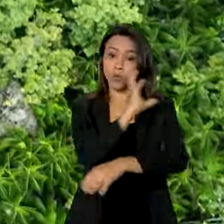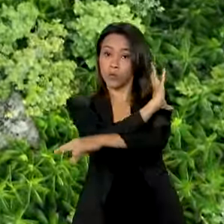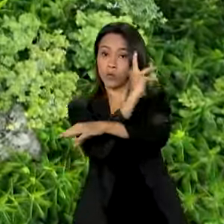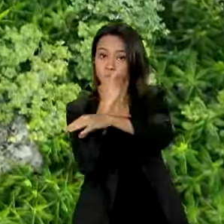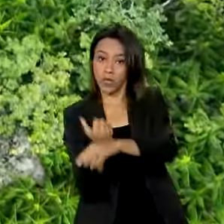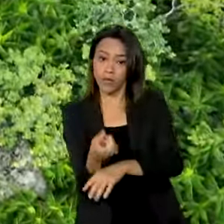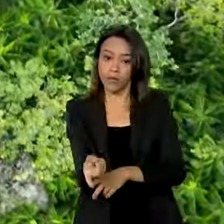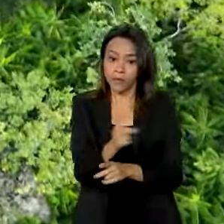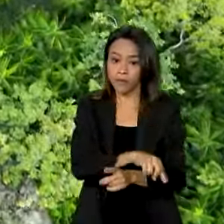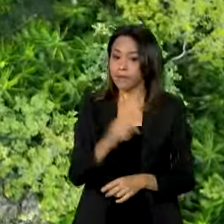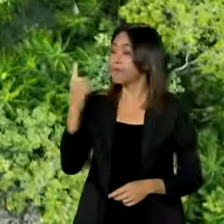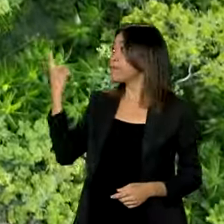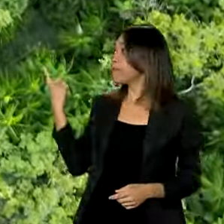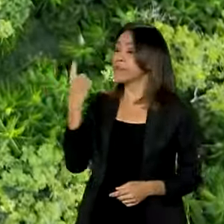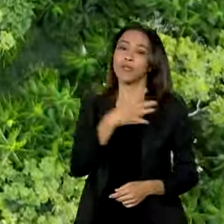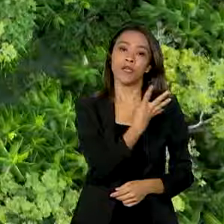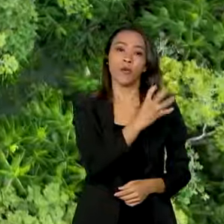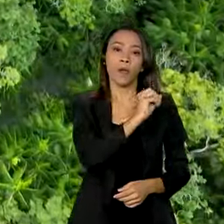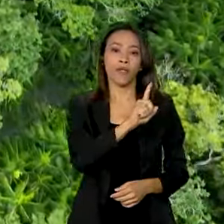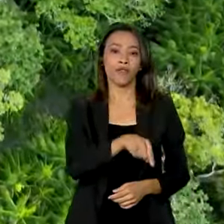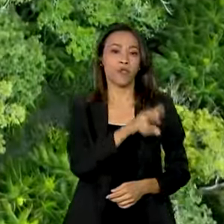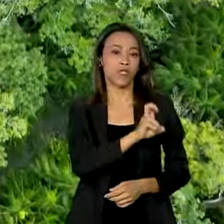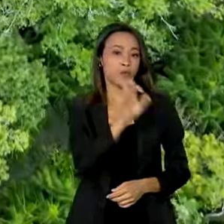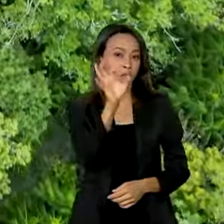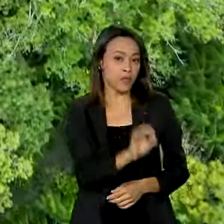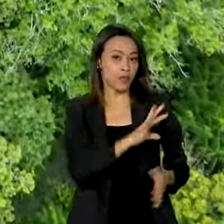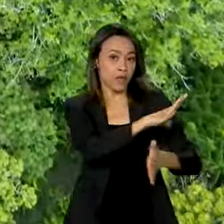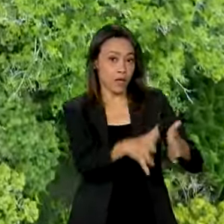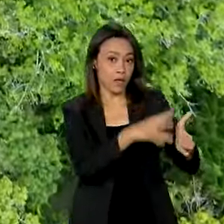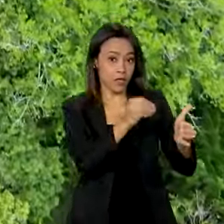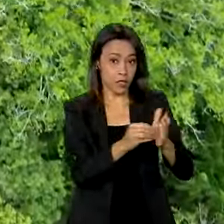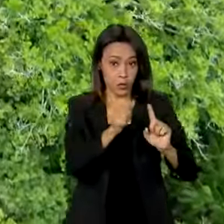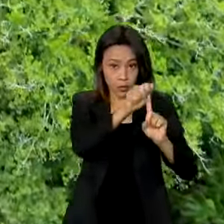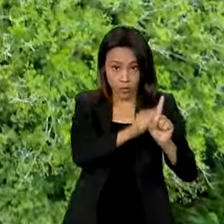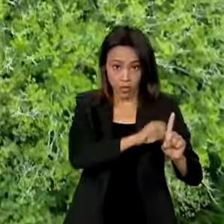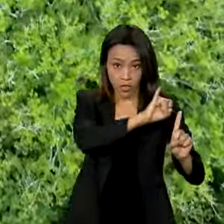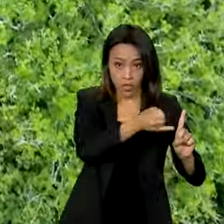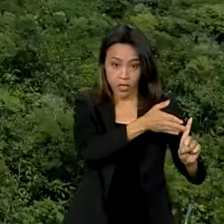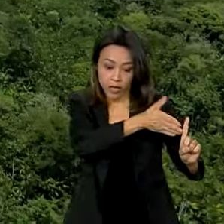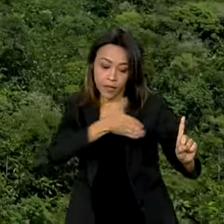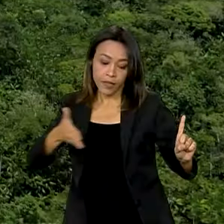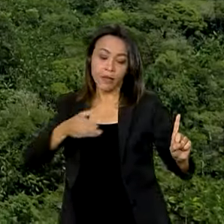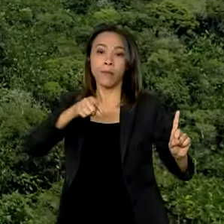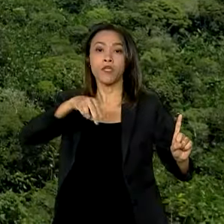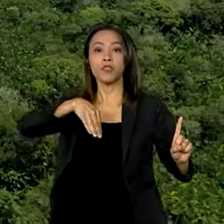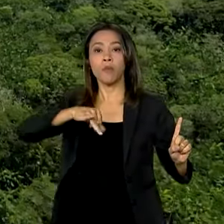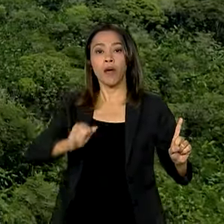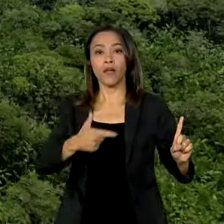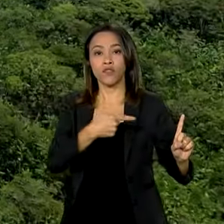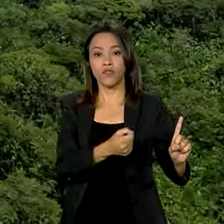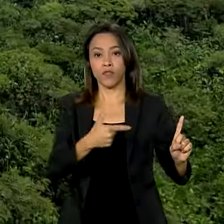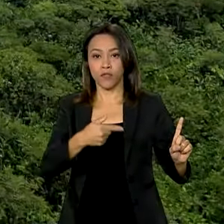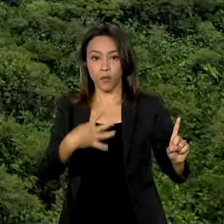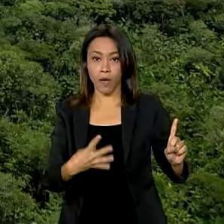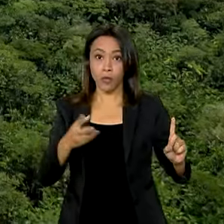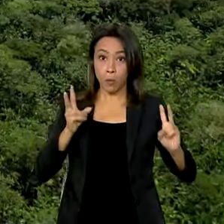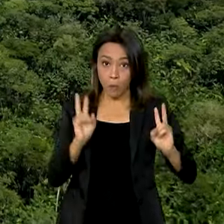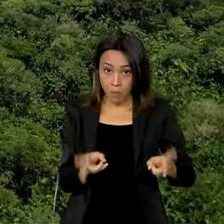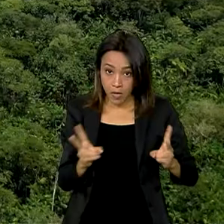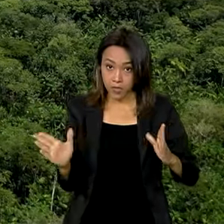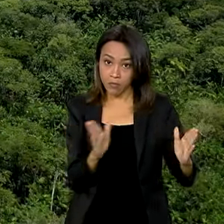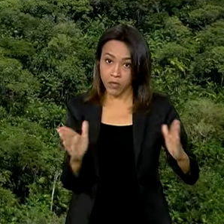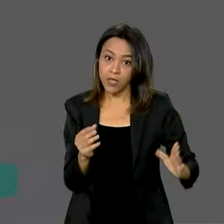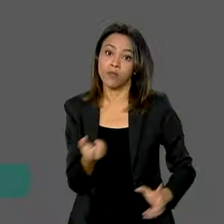40,5% na Amazônia, de janeiro a maio de 2024, em comparação com o mesmo período de